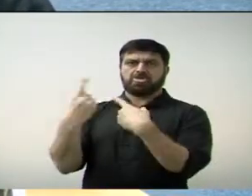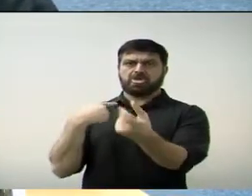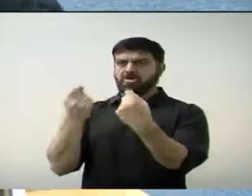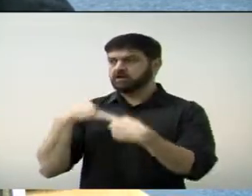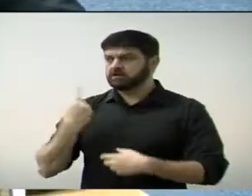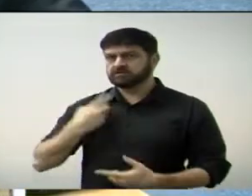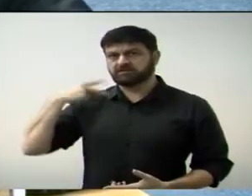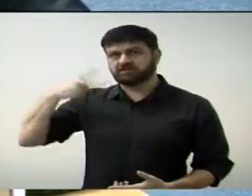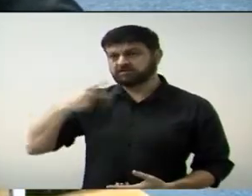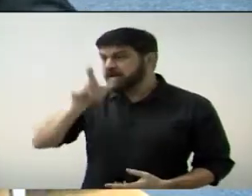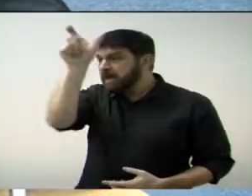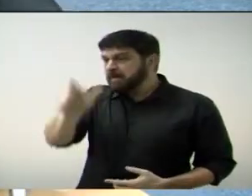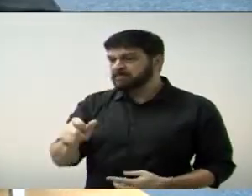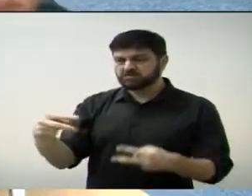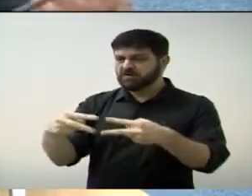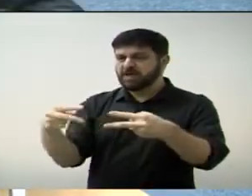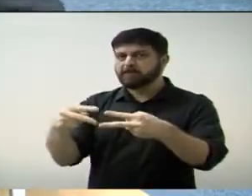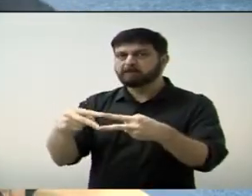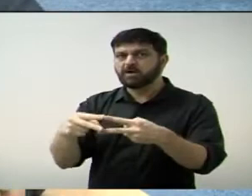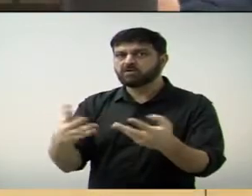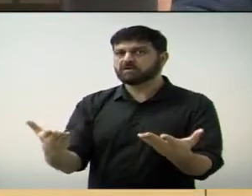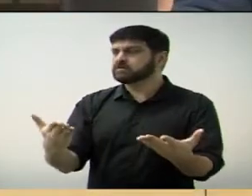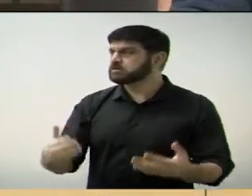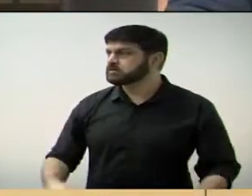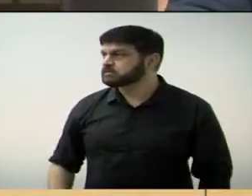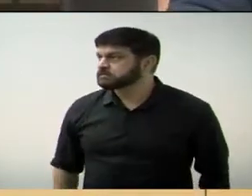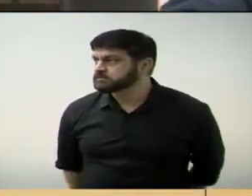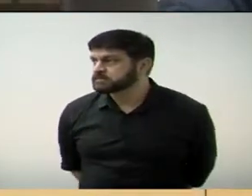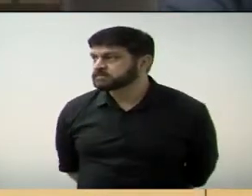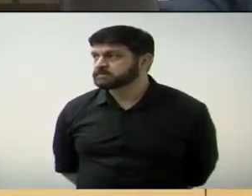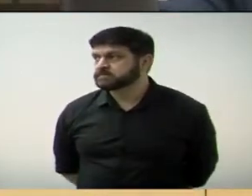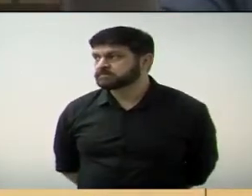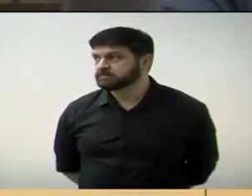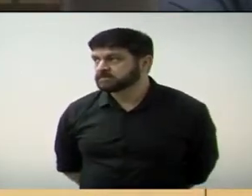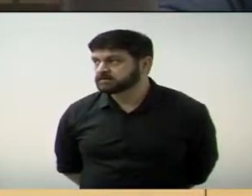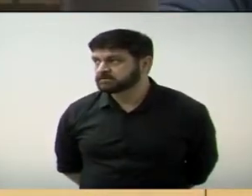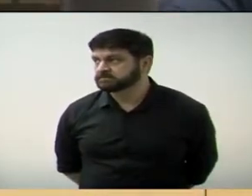Era isso, senhor presidente. Obrigado. O seu gabinete, trouxa.